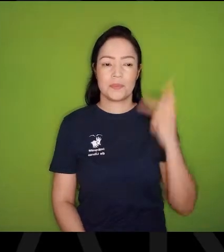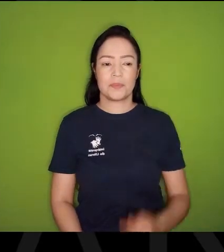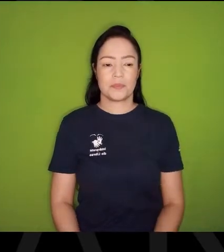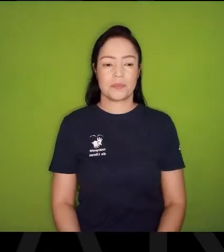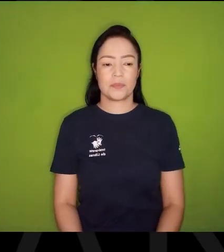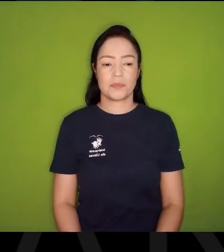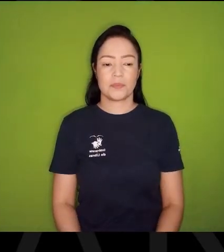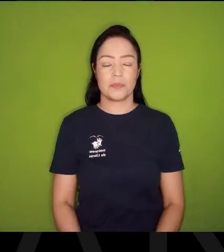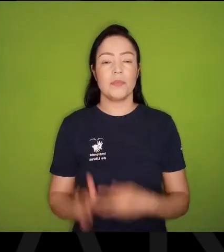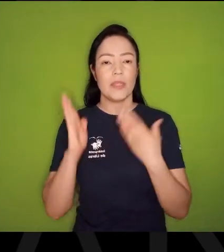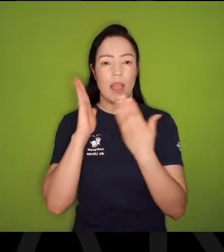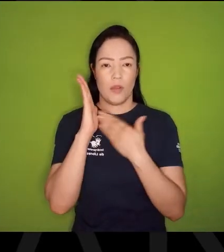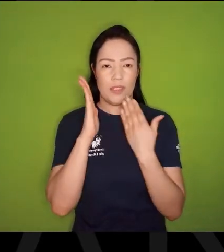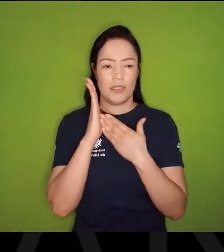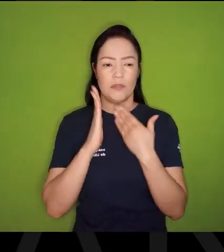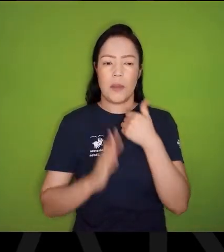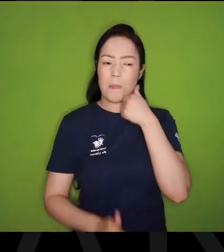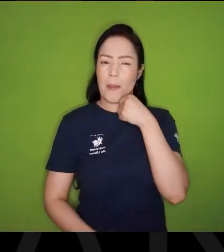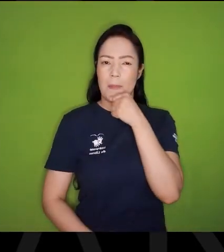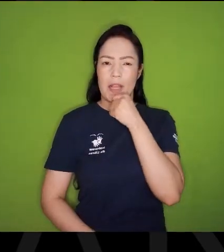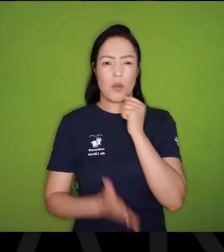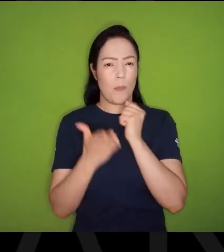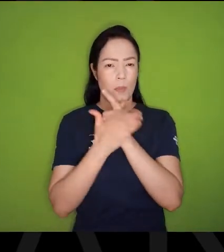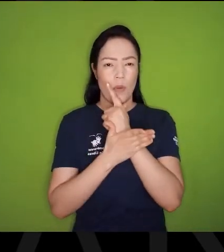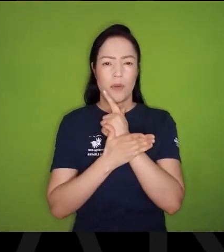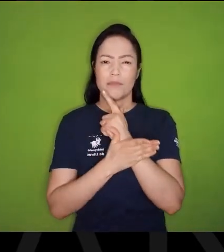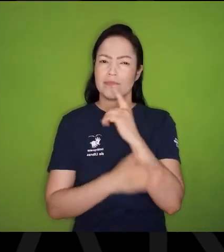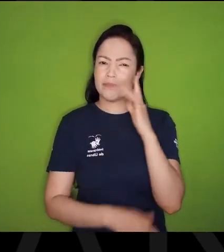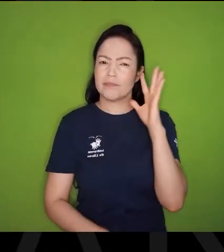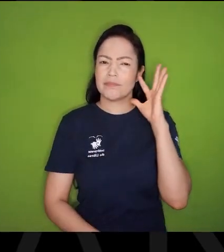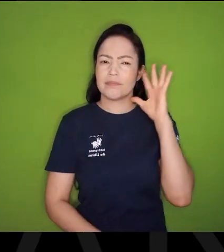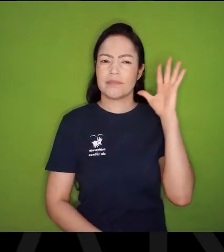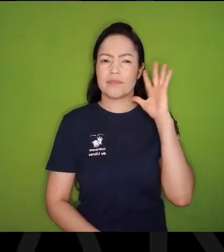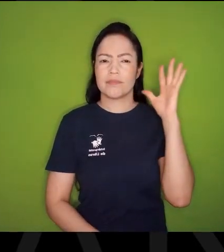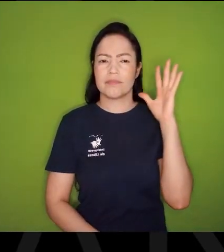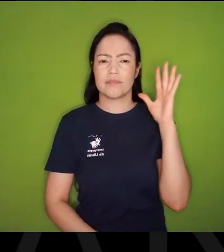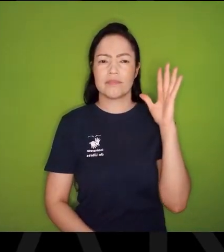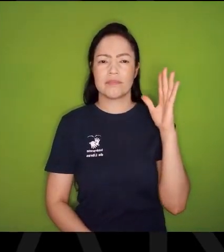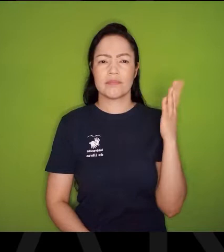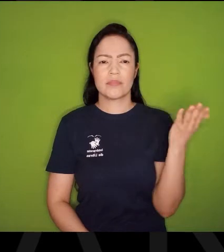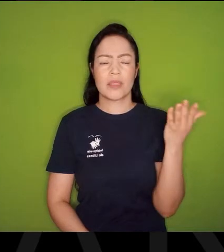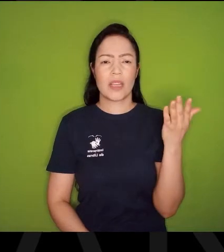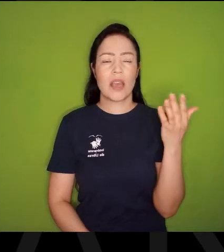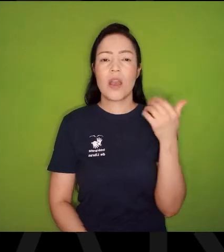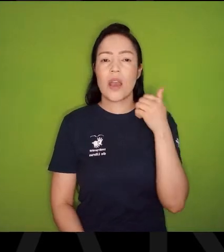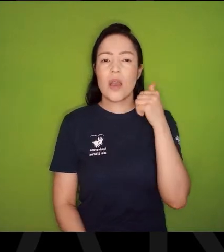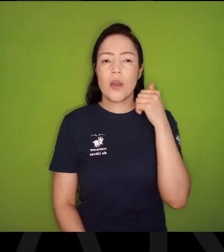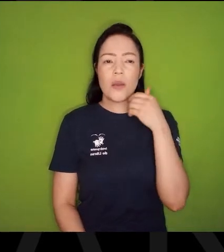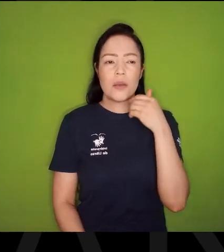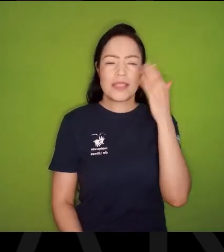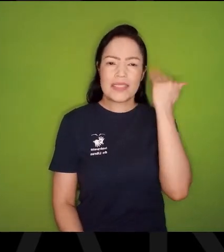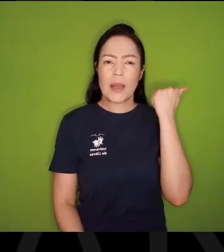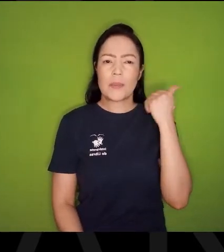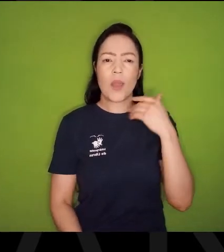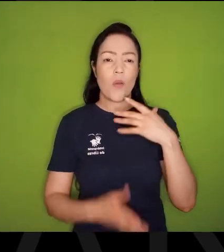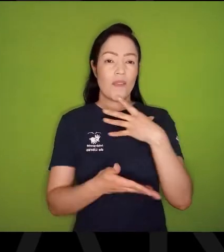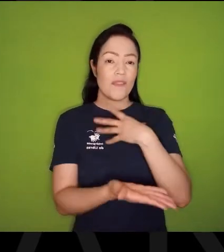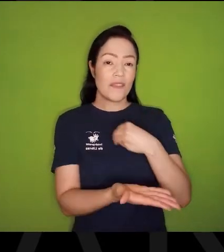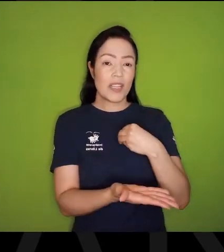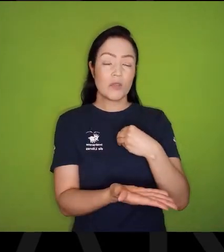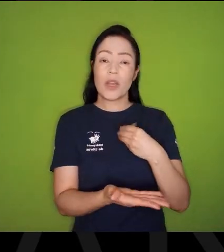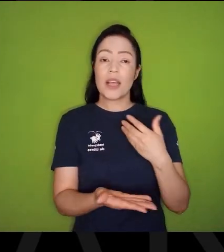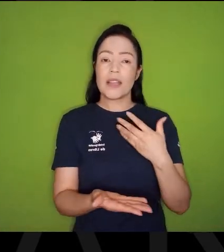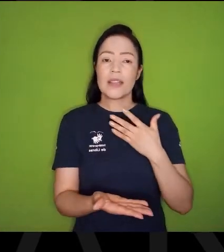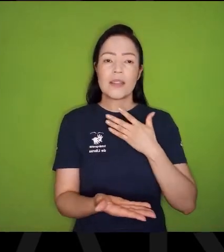Esses livros que minha mãe comprou, Pense em comprar, Saber que o menino gosta, Não de bola, Gosta de ler e